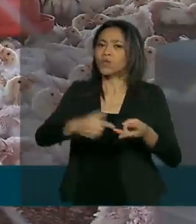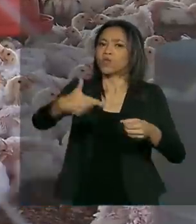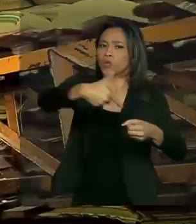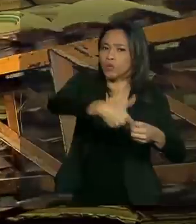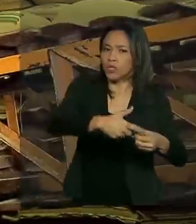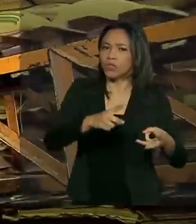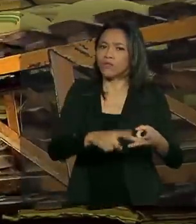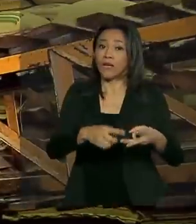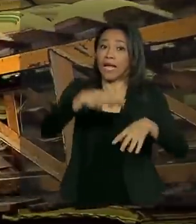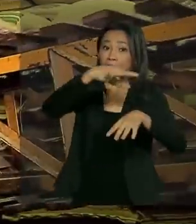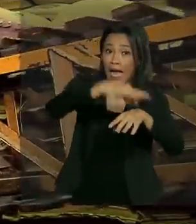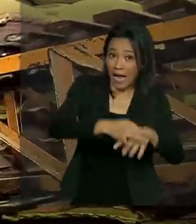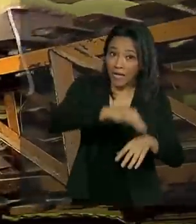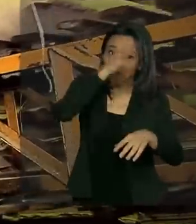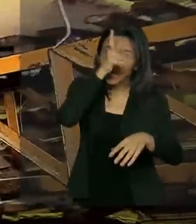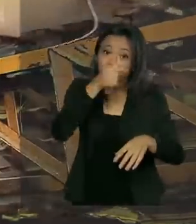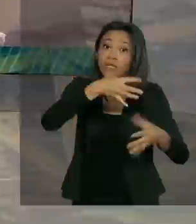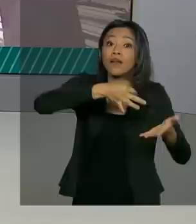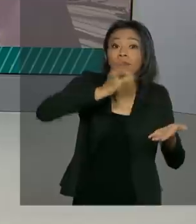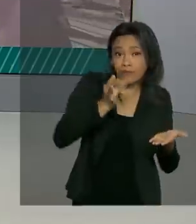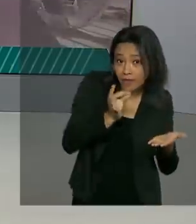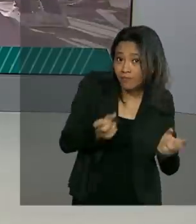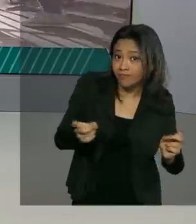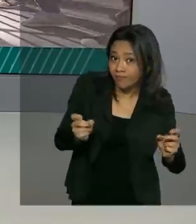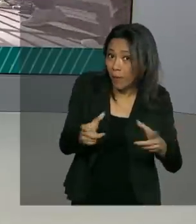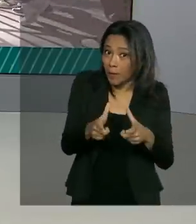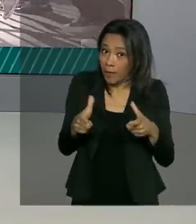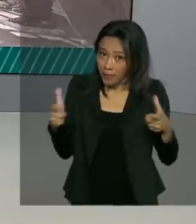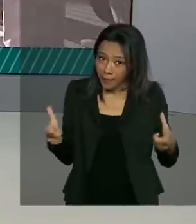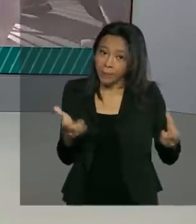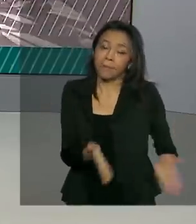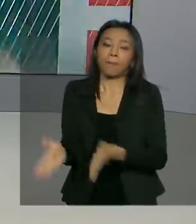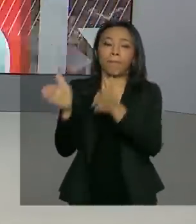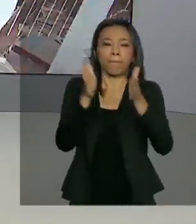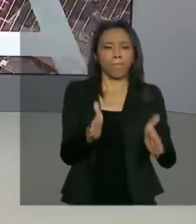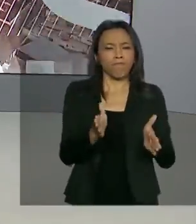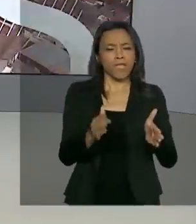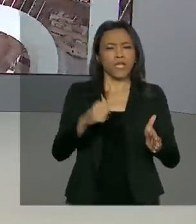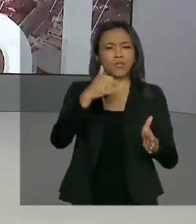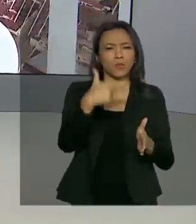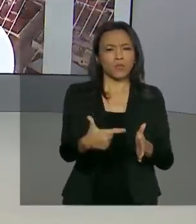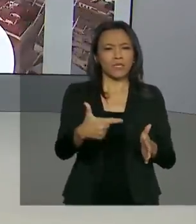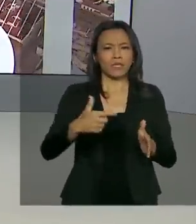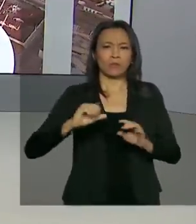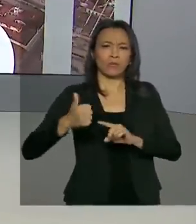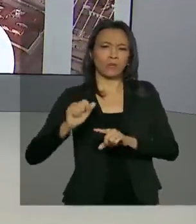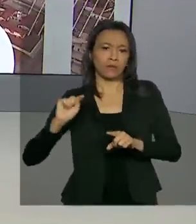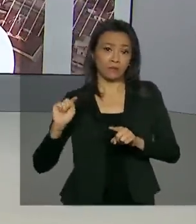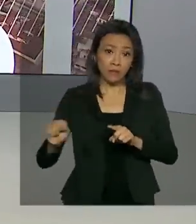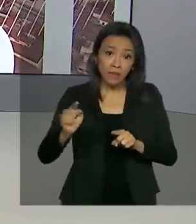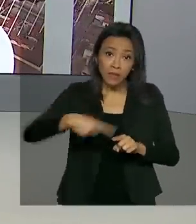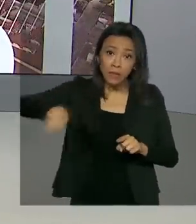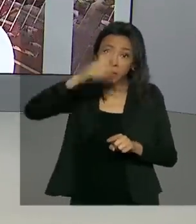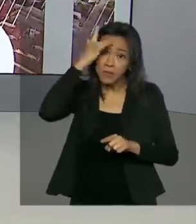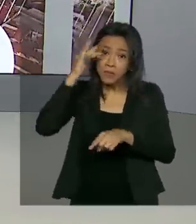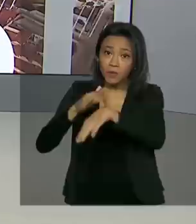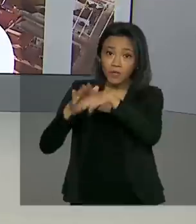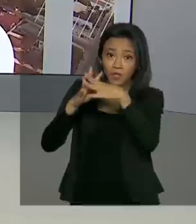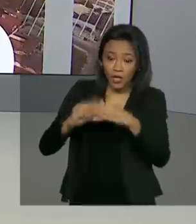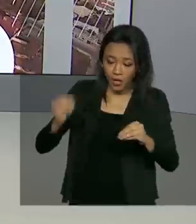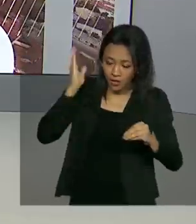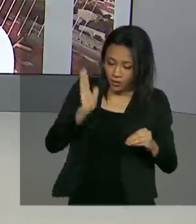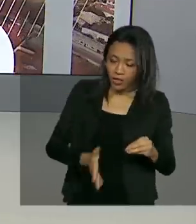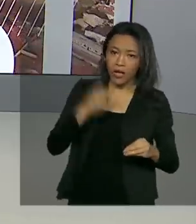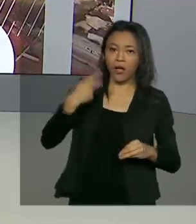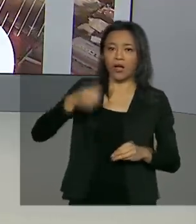carne de aves e café. Passa de 211 mil o número de pessoas curadas do coronavírus